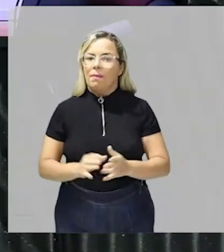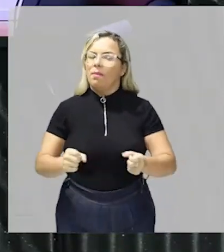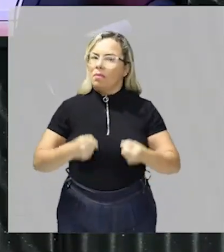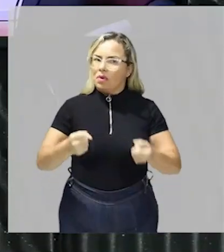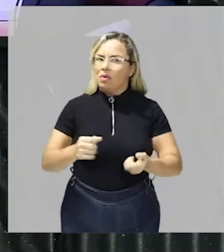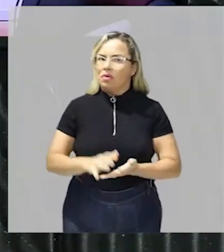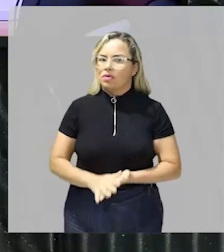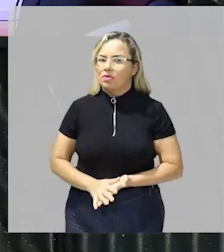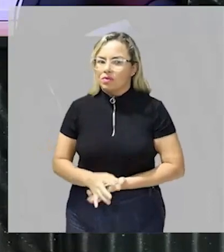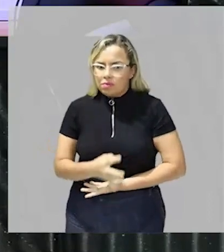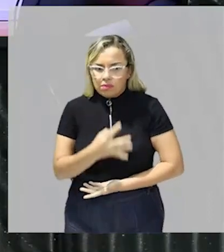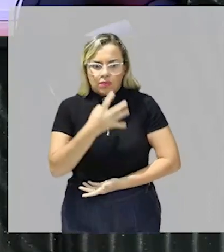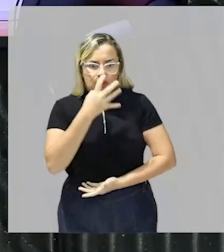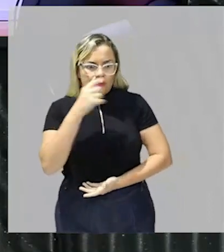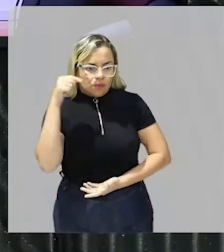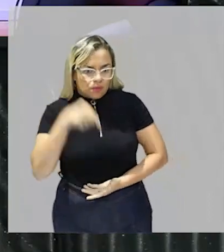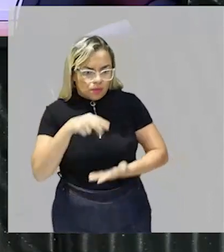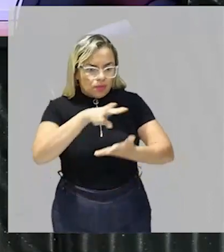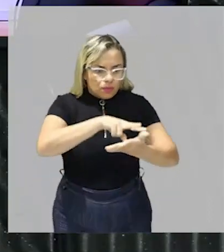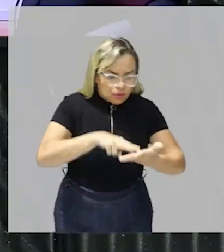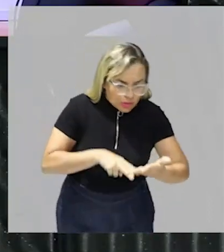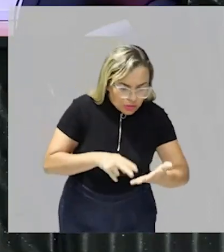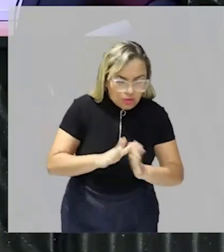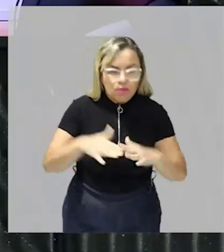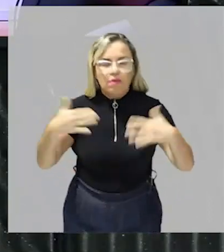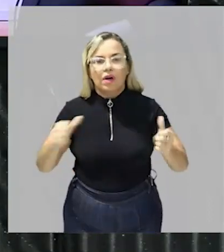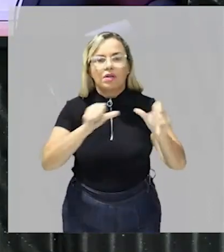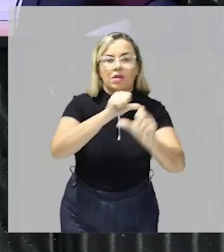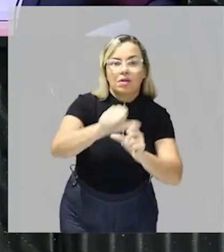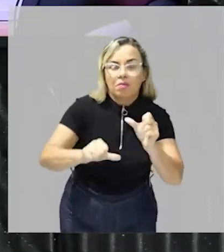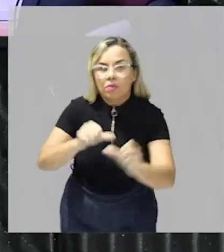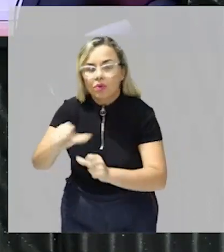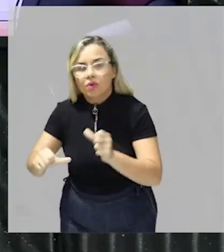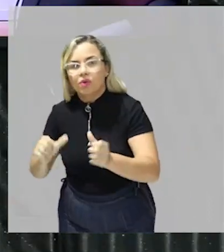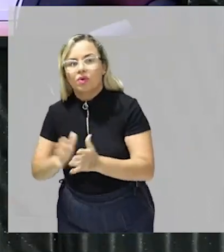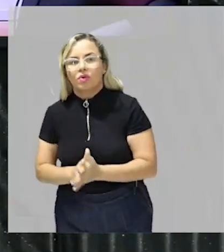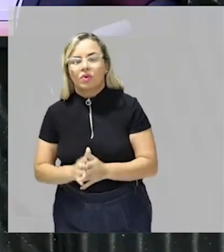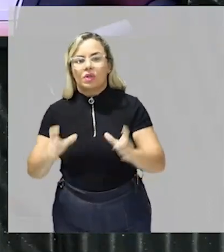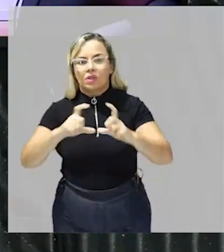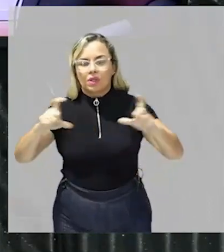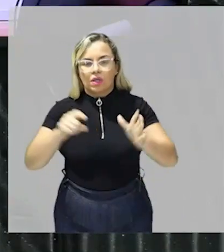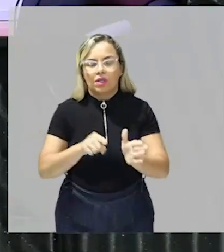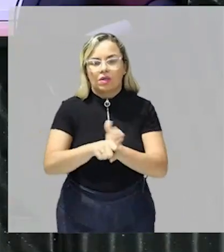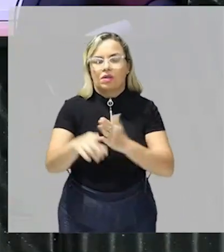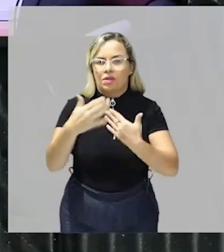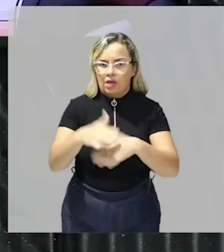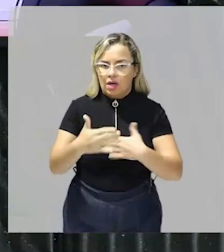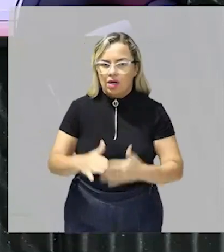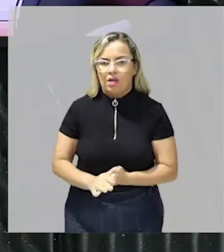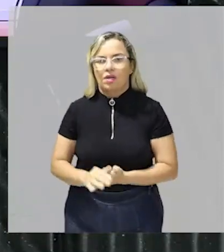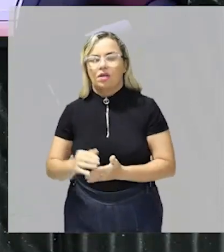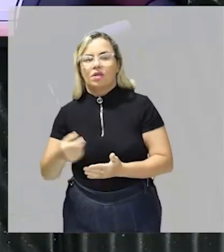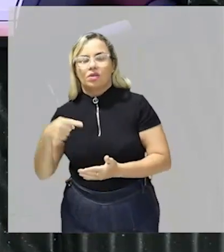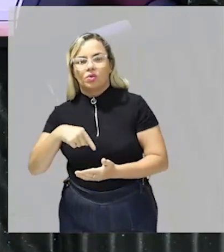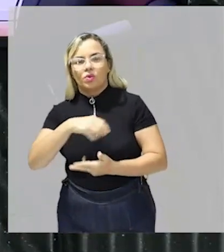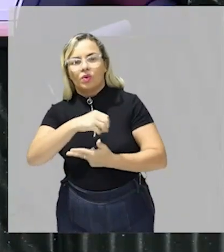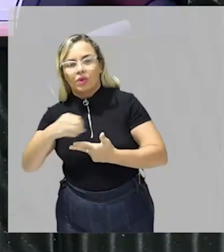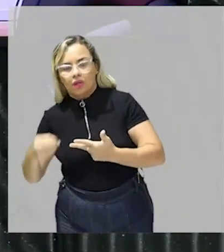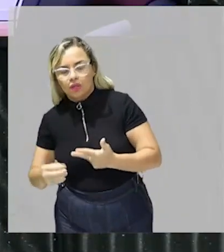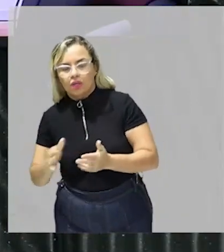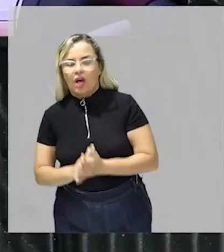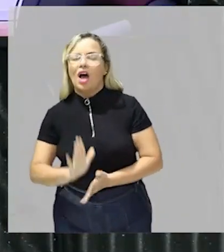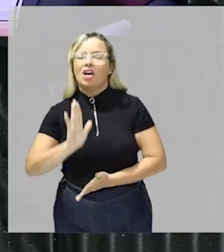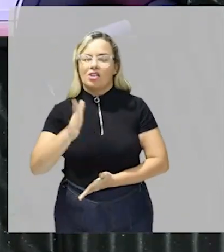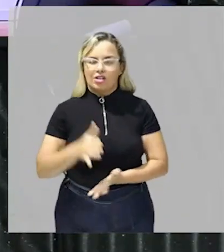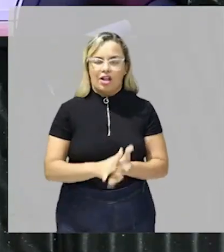nunca sabe né pode ter uma surpresa vai que muda o formato do Enem aí você já vai estar preparado porque você está aqui no